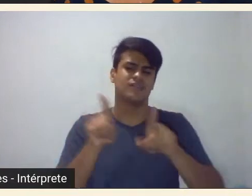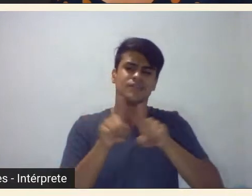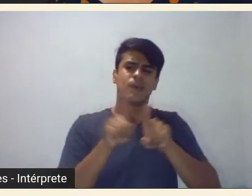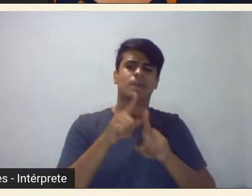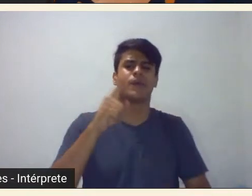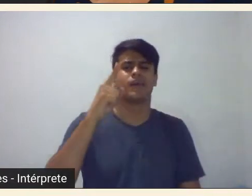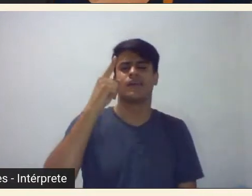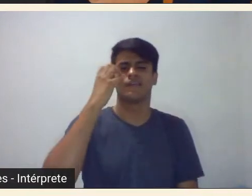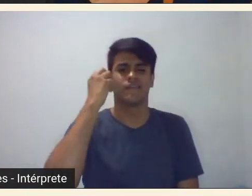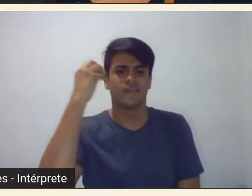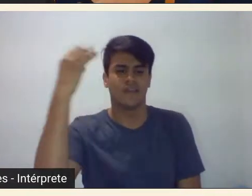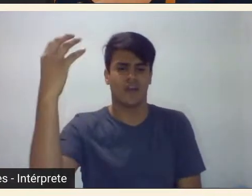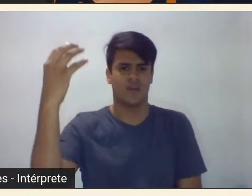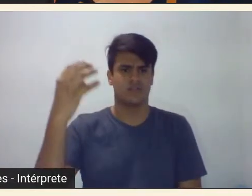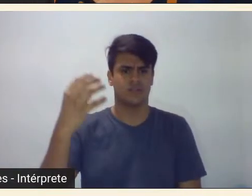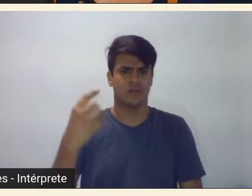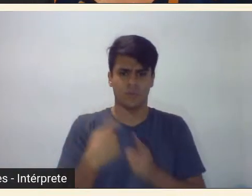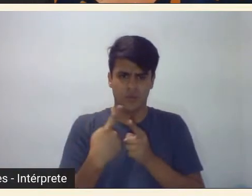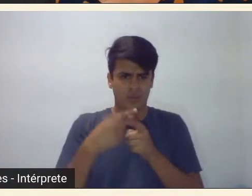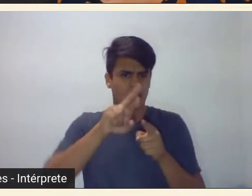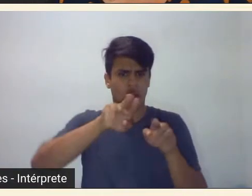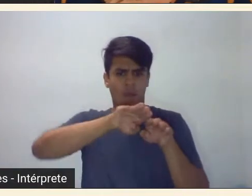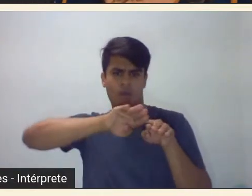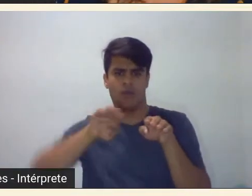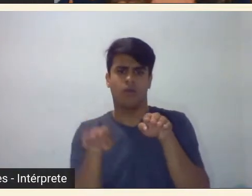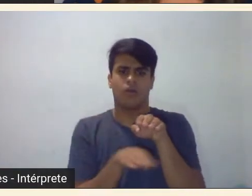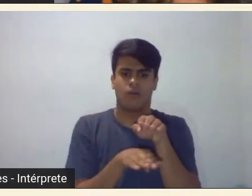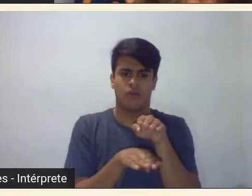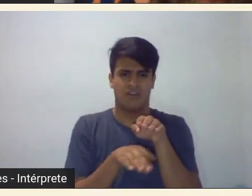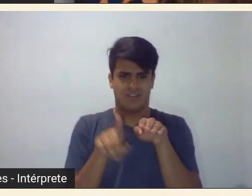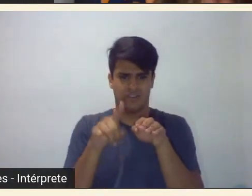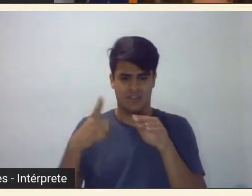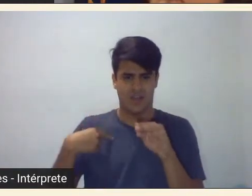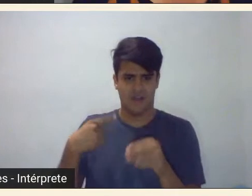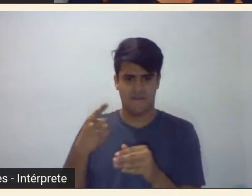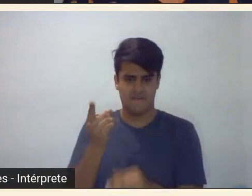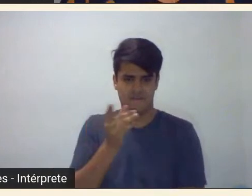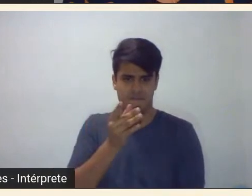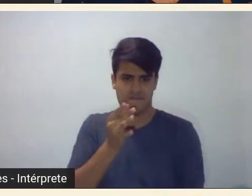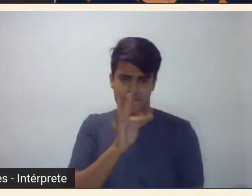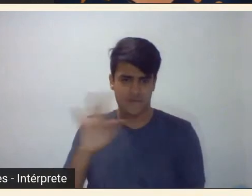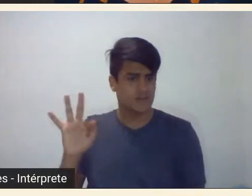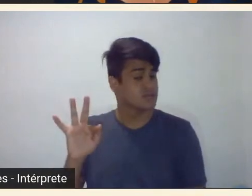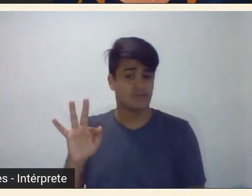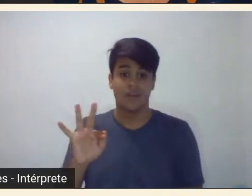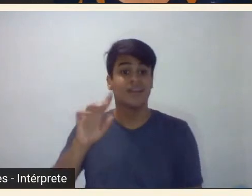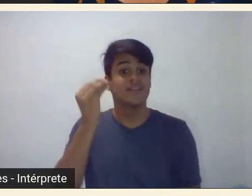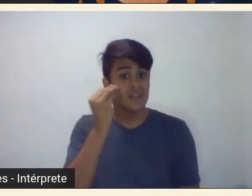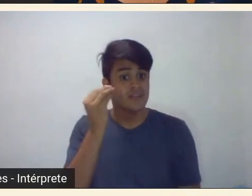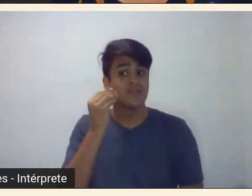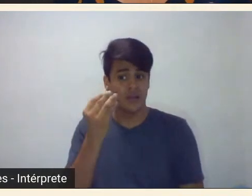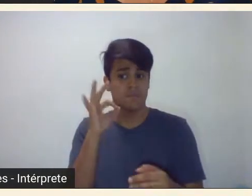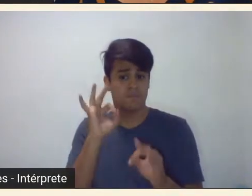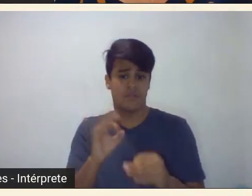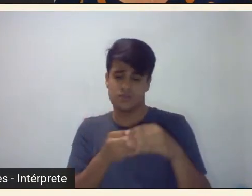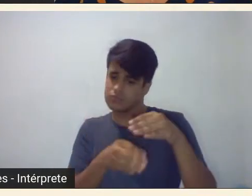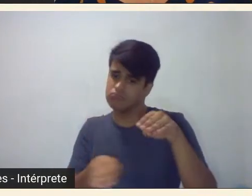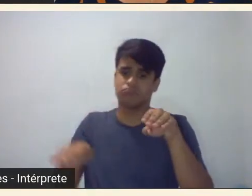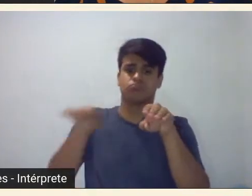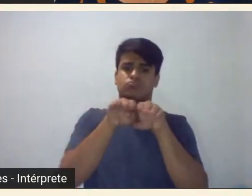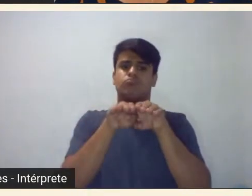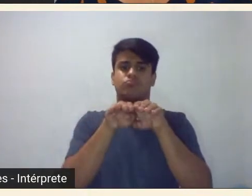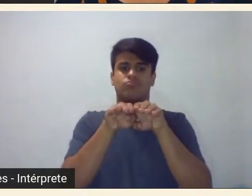condição subalterna dessa vanguarda francesa mas fazer parte numa condição de igualdade e daí